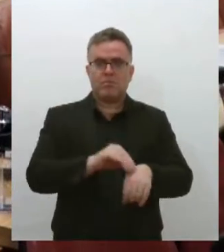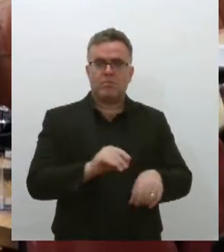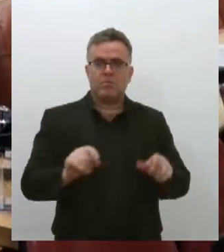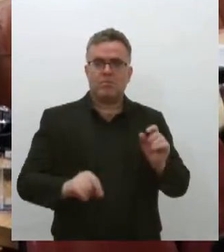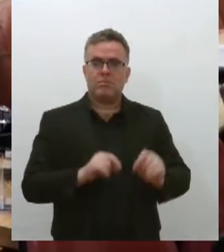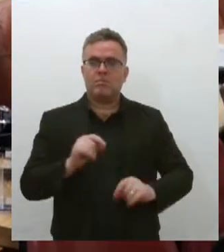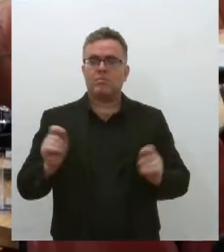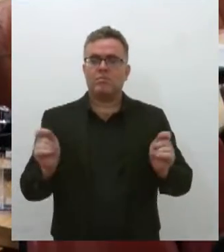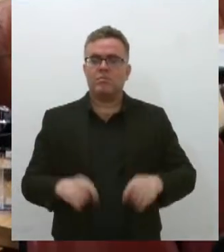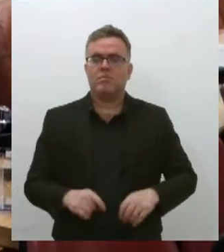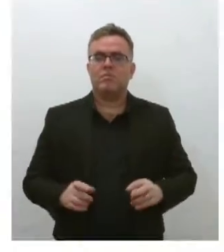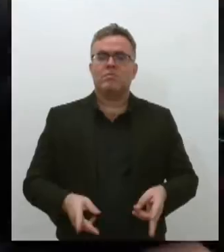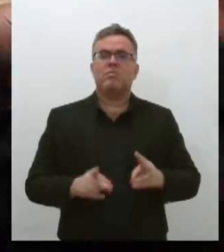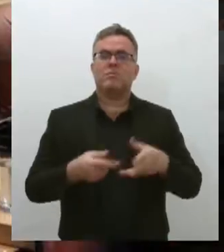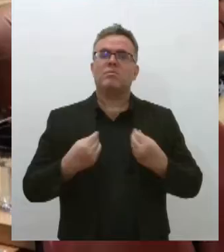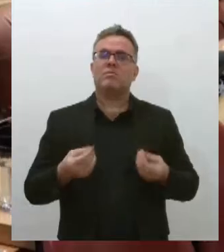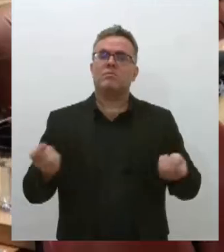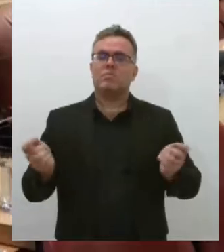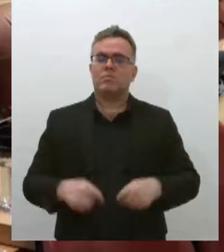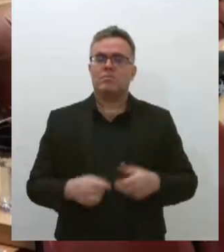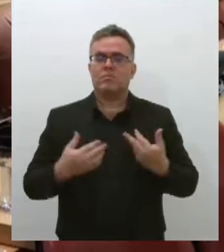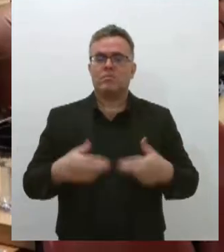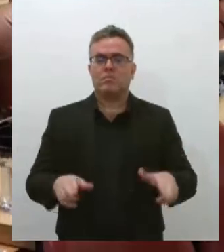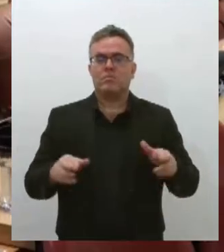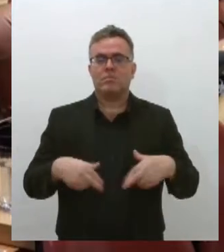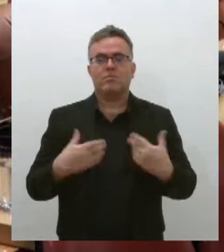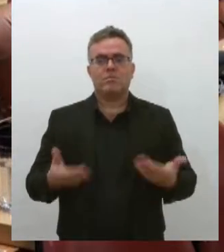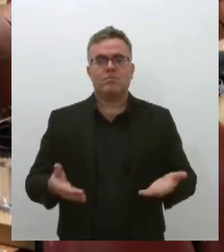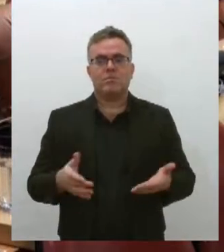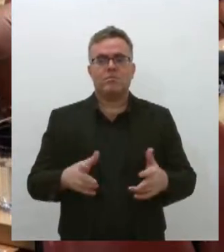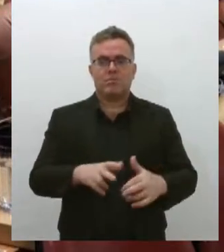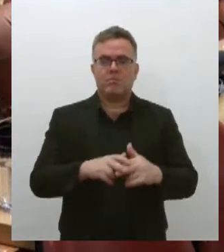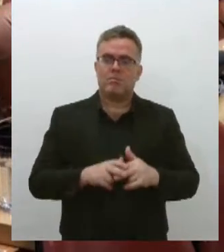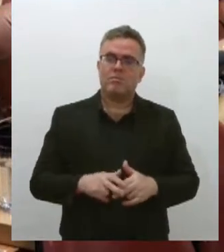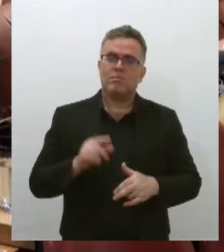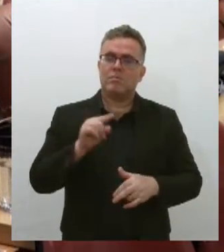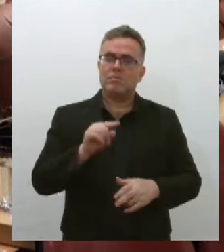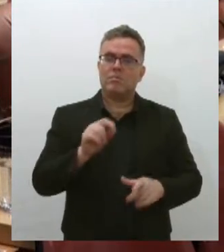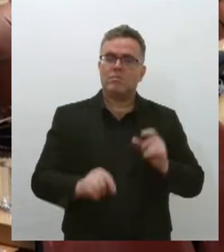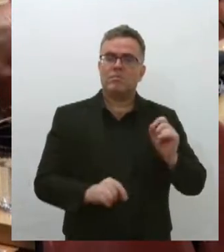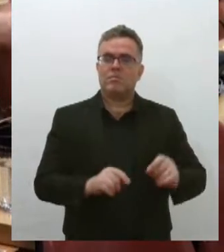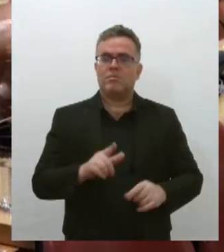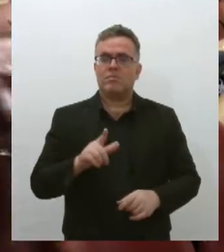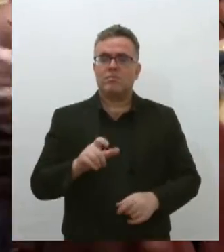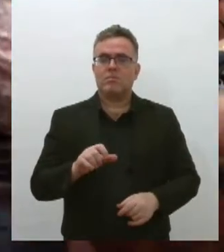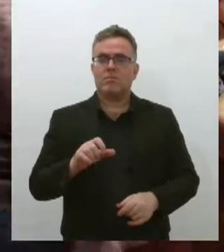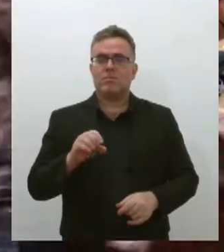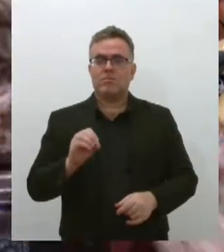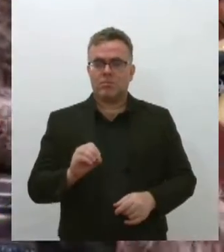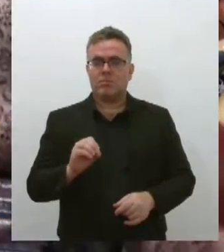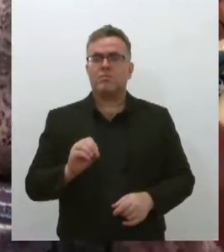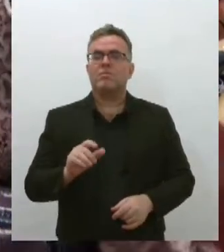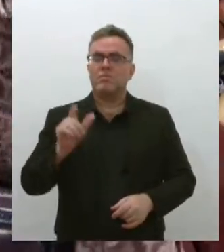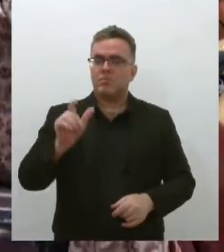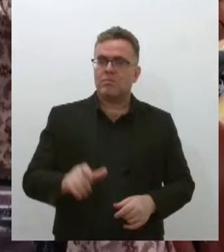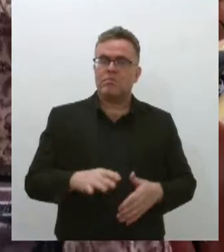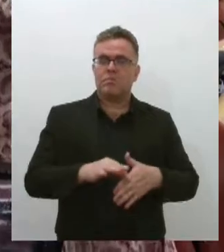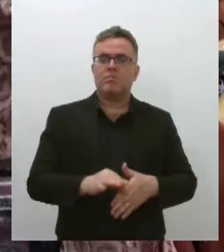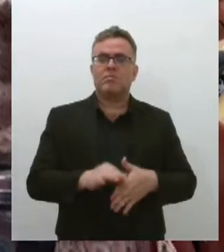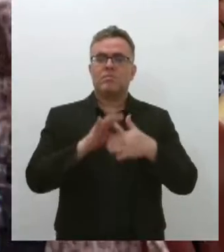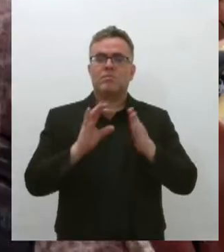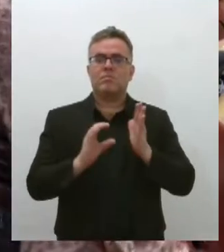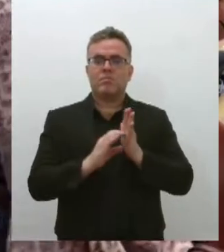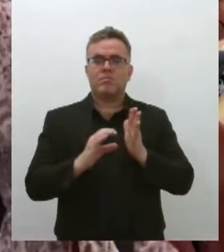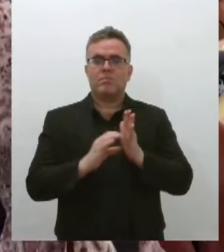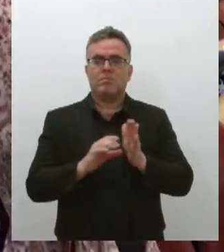lados, para que possa tomar atitude. E é o senhor Léo Barros, que é um grande líder comunitário, né? Você vê como ele